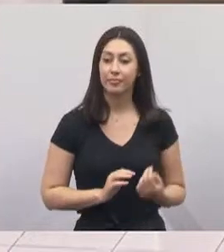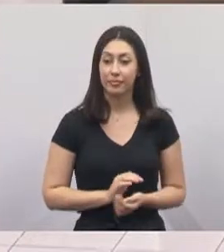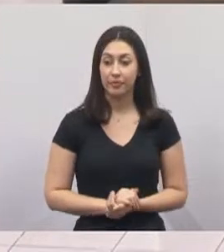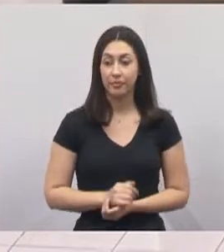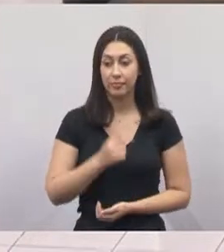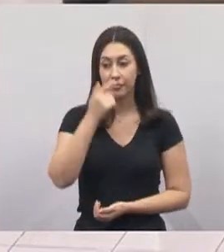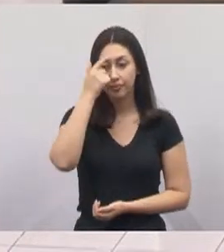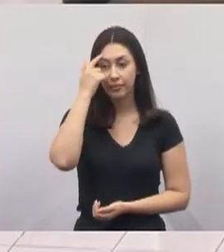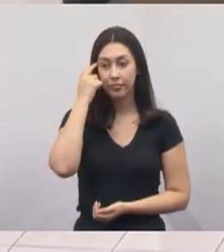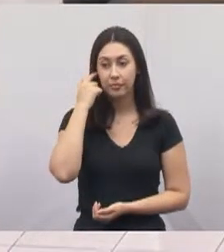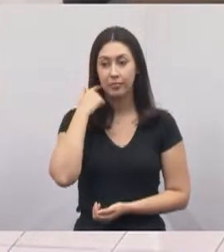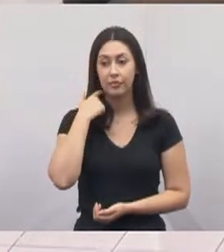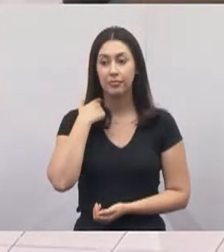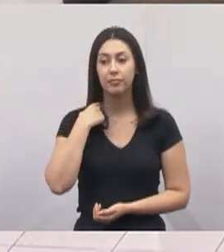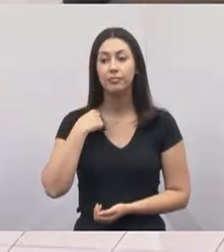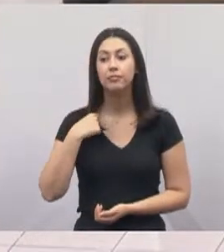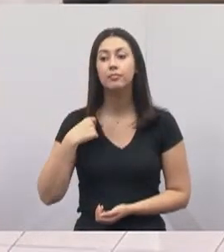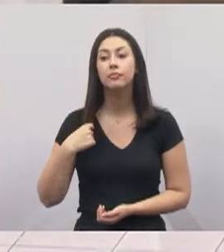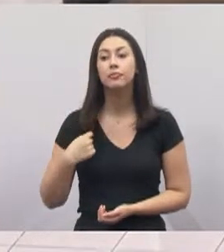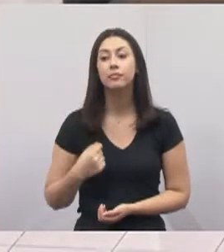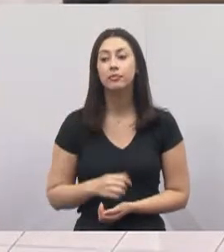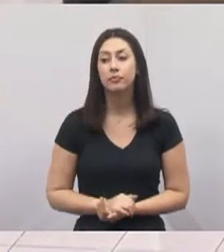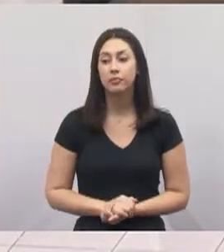O nosso gabinete é de portas abertas.